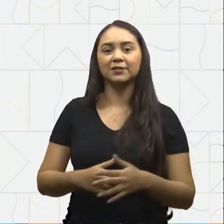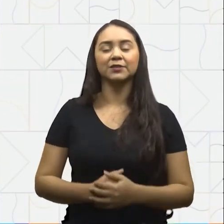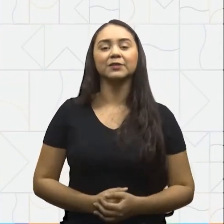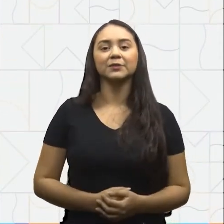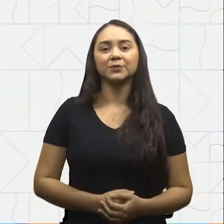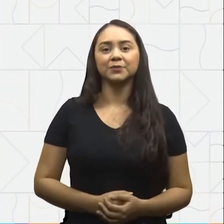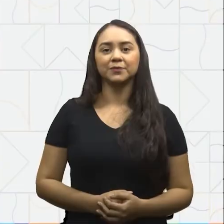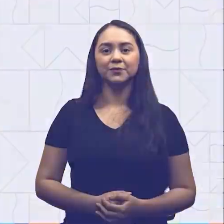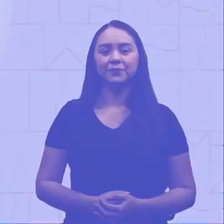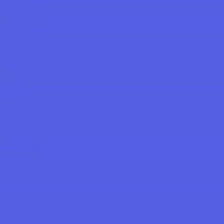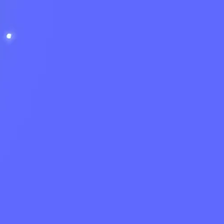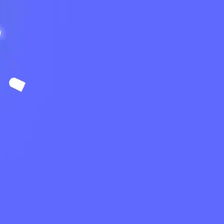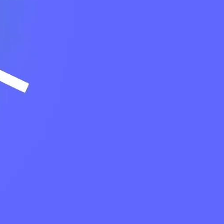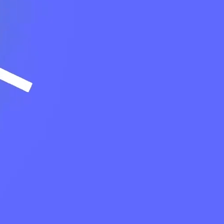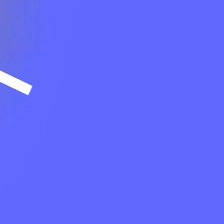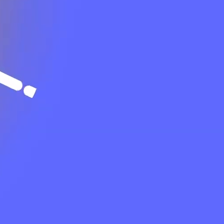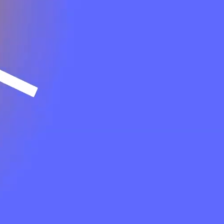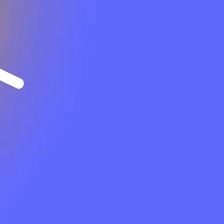atividade